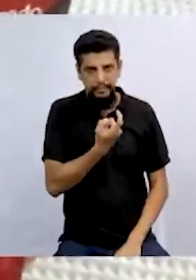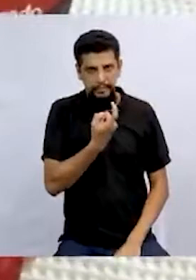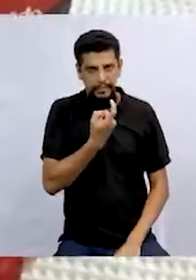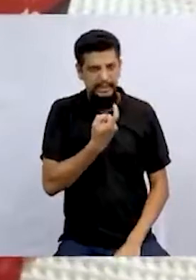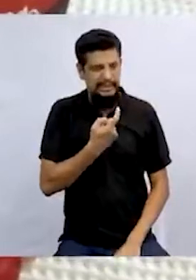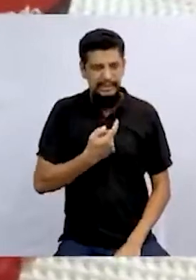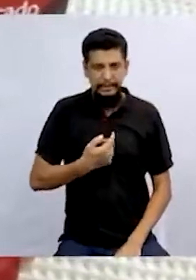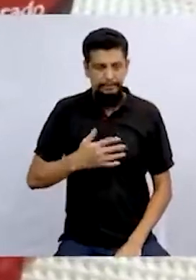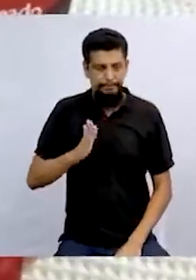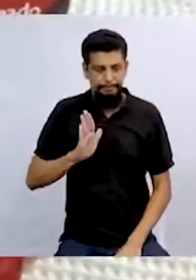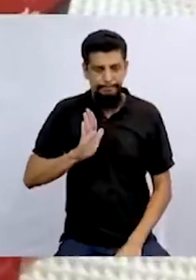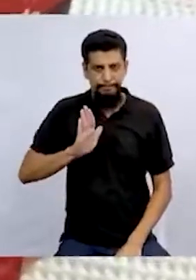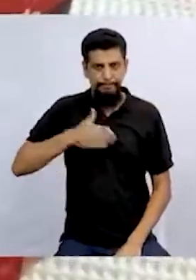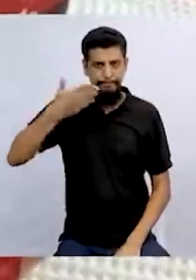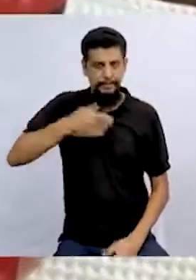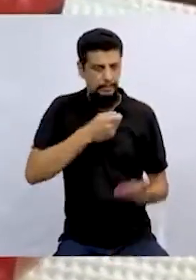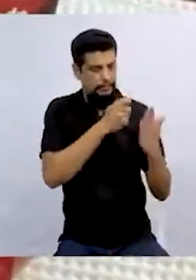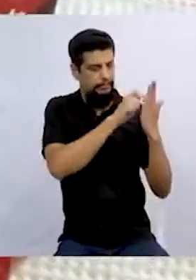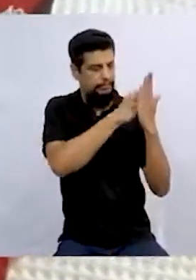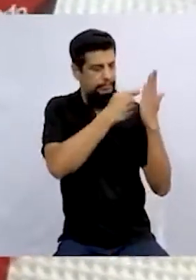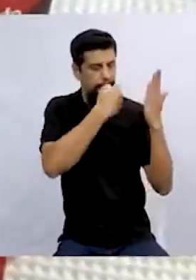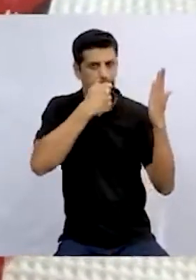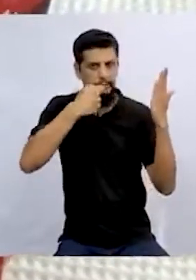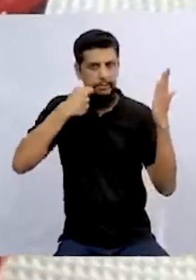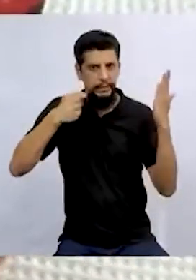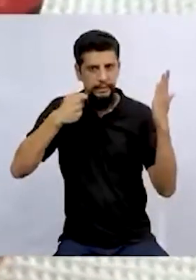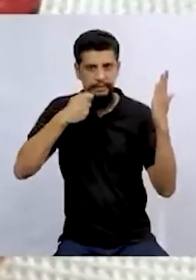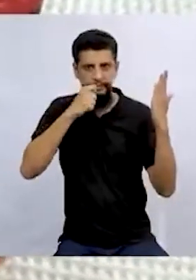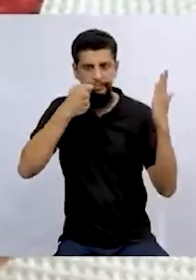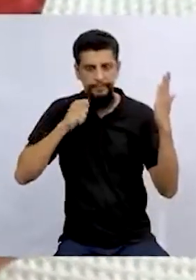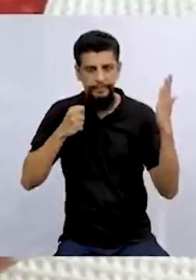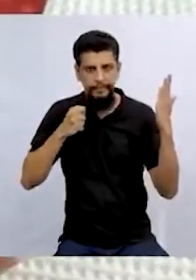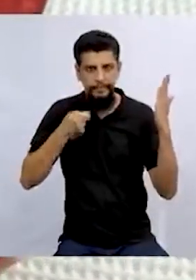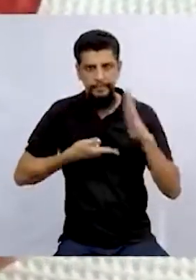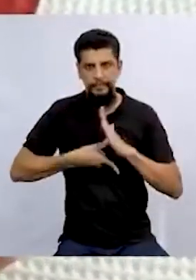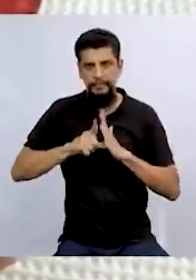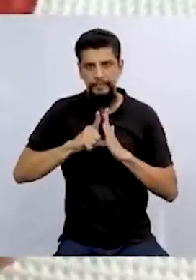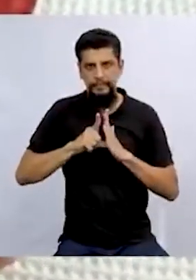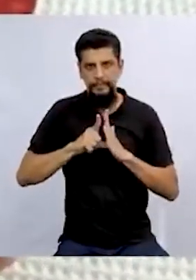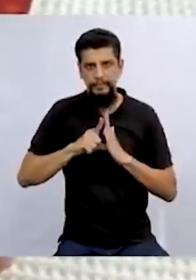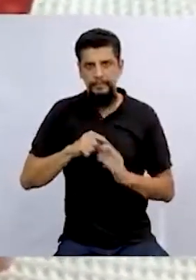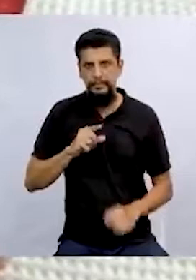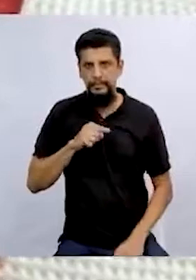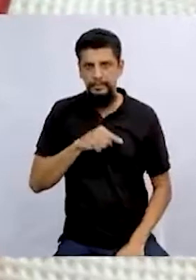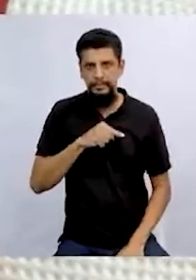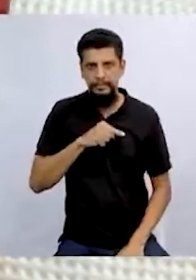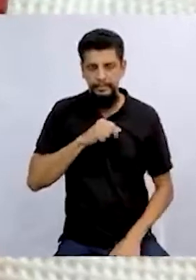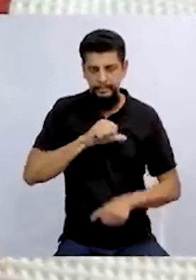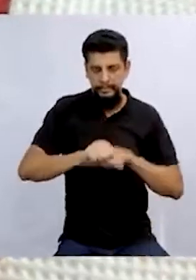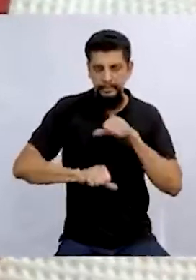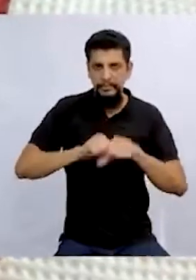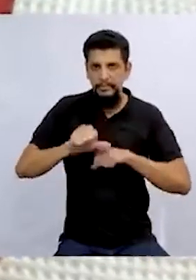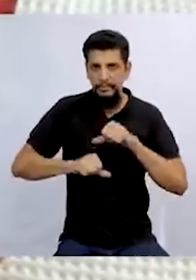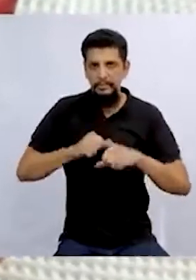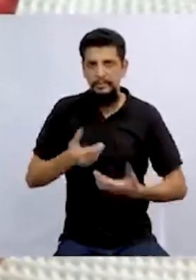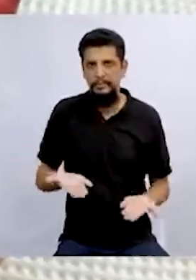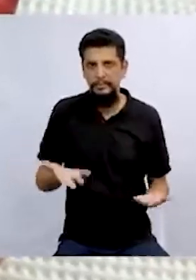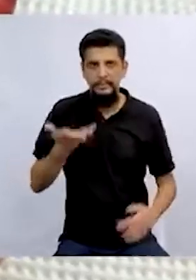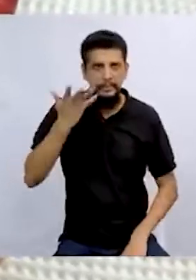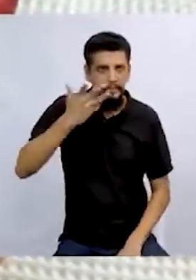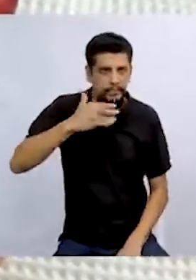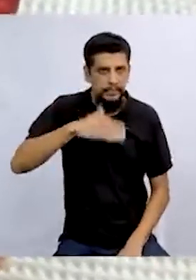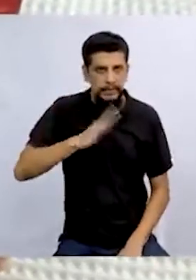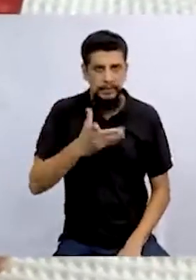abacalhada de susto, borrava o rosto inteiro de batom. Antes mesmo dela se desabacalhar,